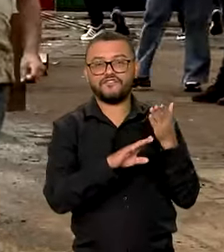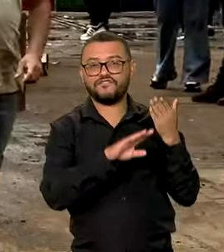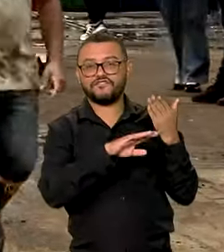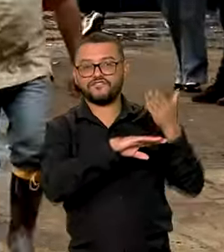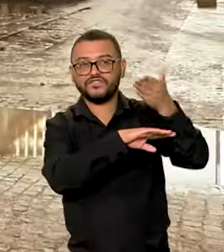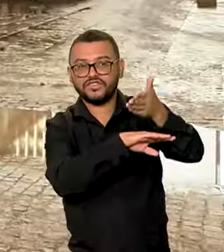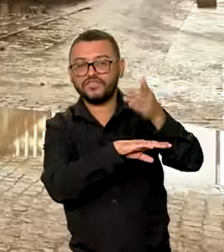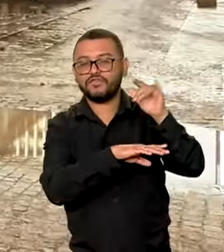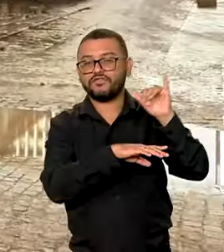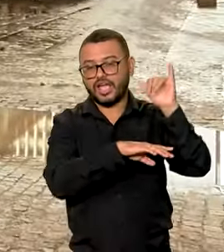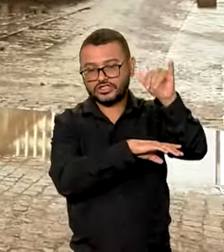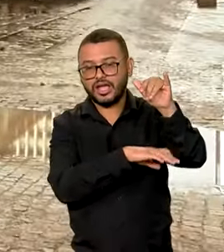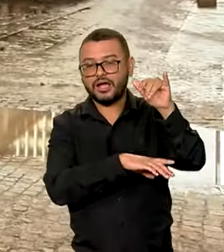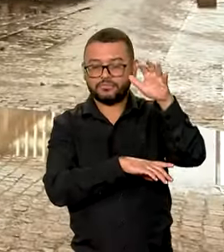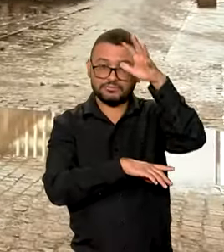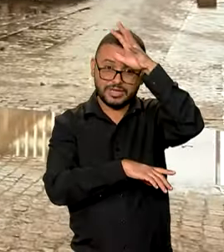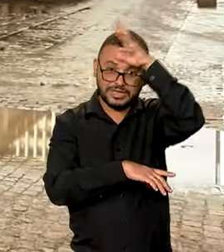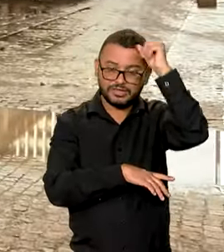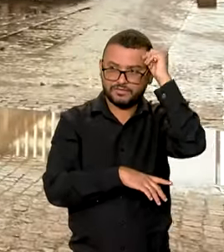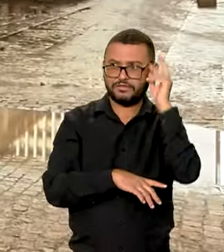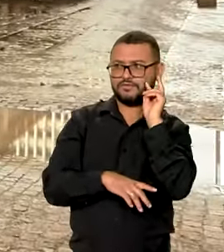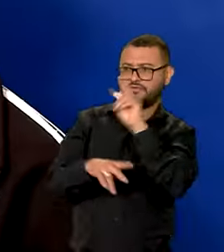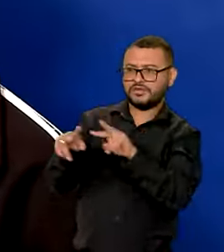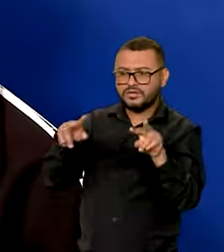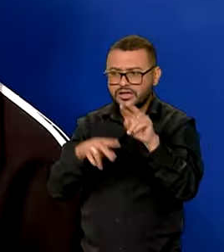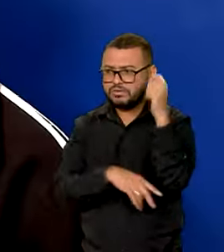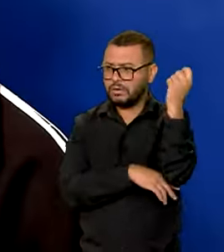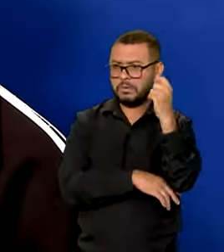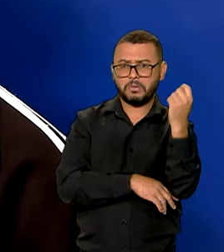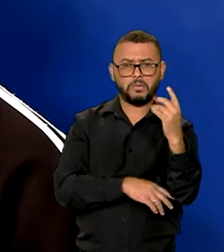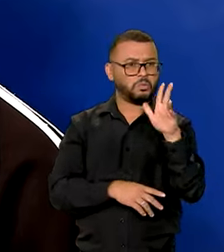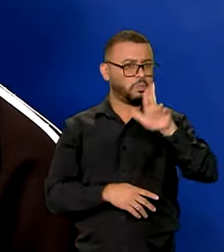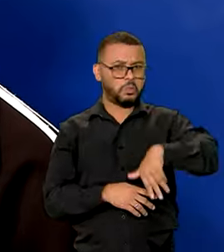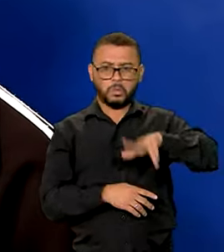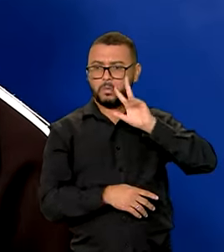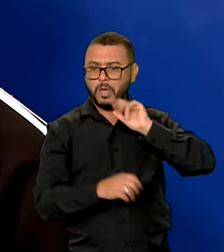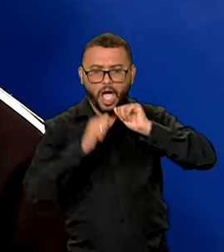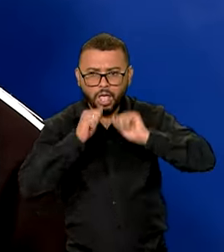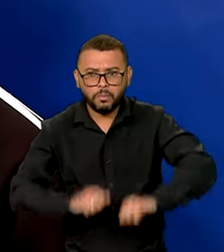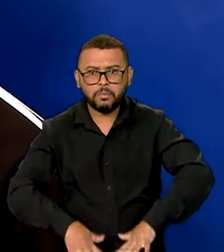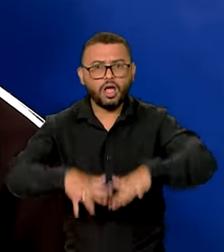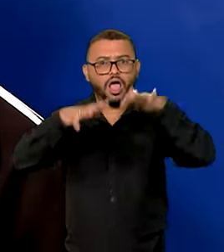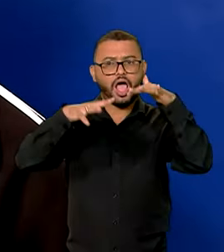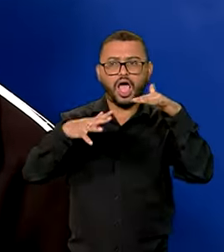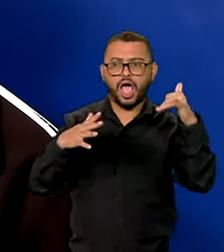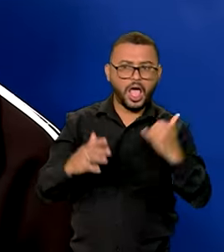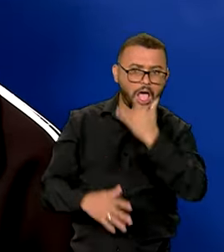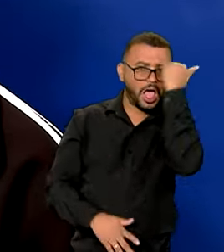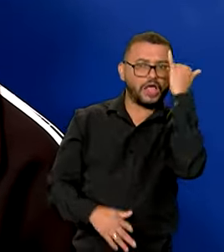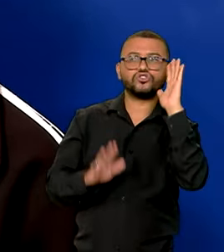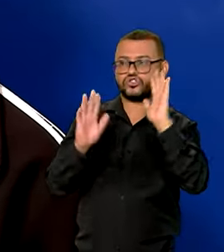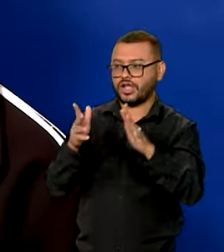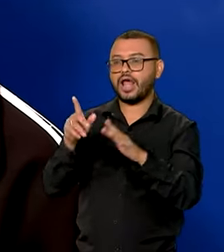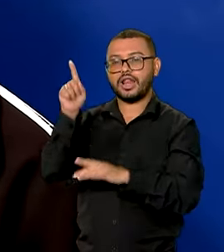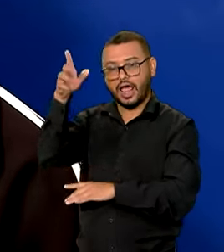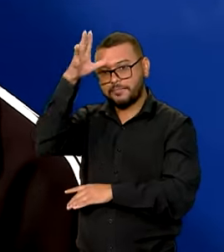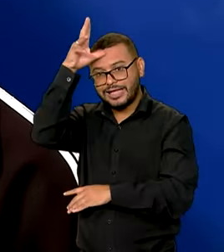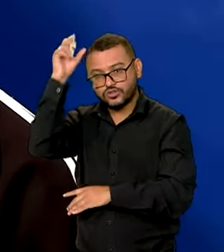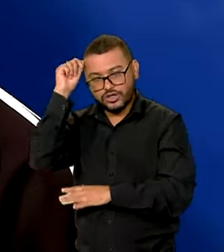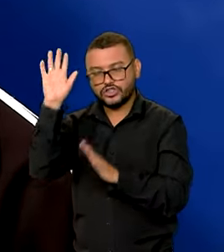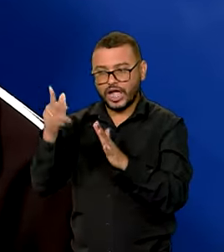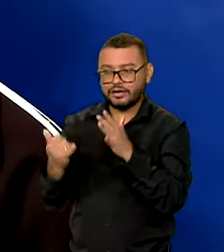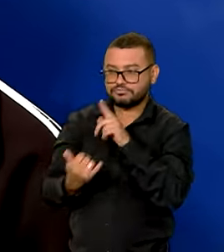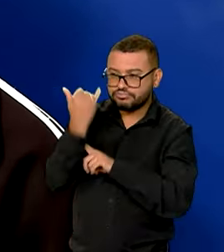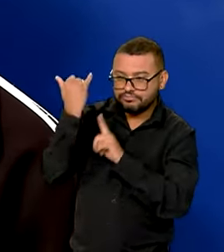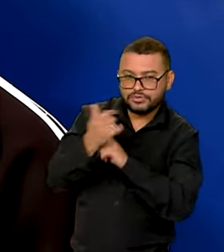as memórias do que viu no Rio Grande do Sul. Nunca tinha visto isso na minha vida, né? Já vi várias alagações do estado da Amazônia, como vocês